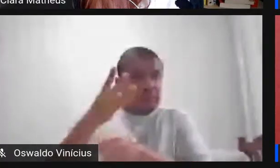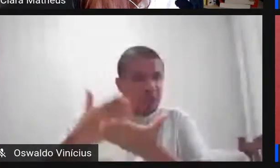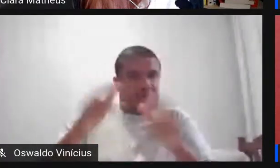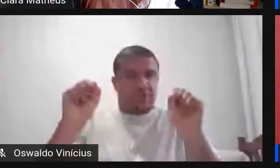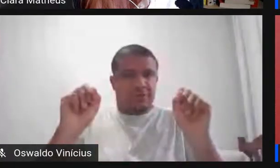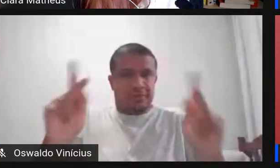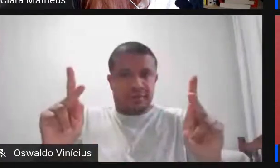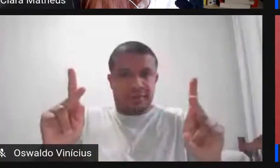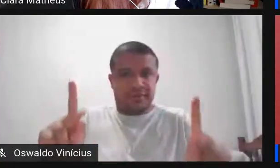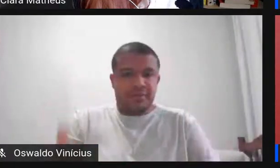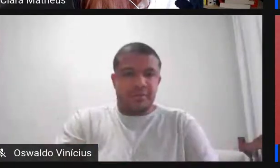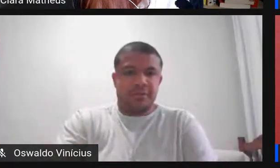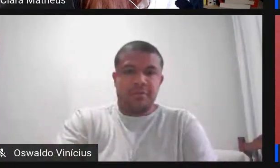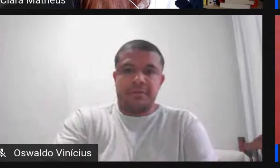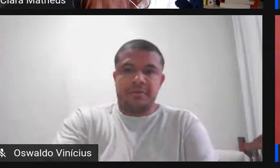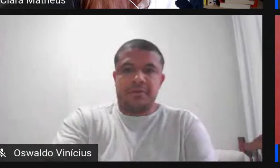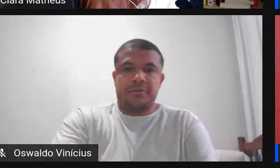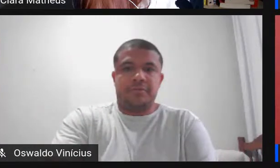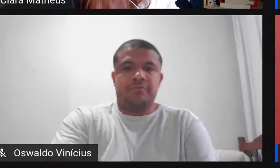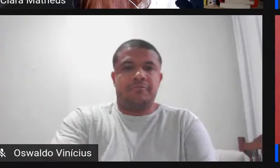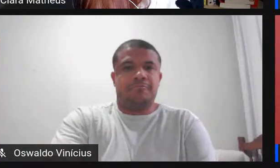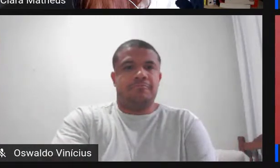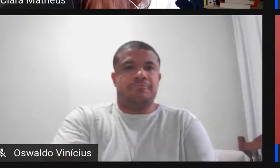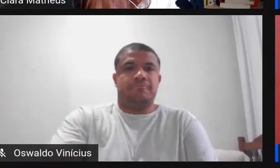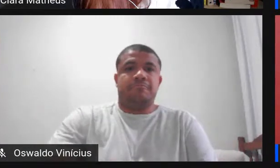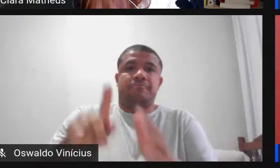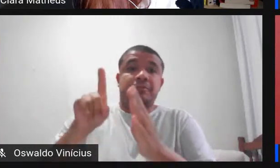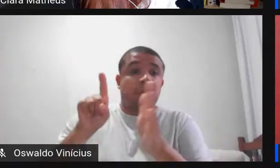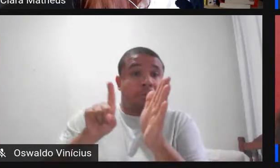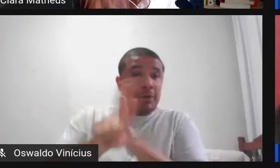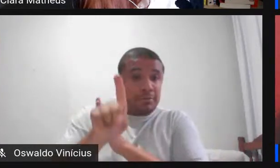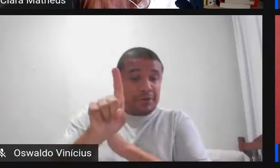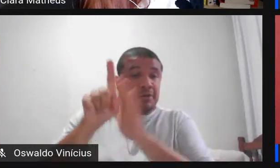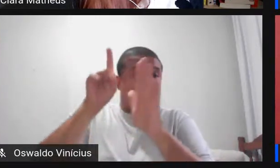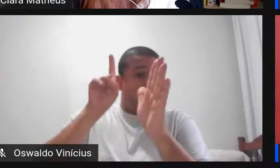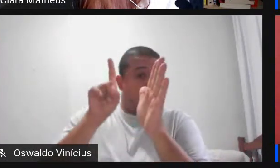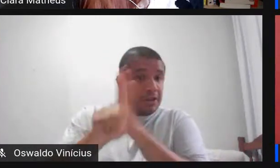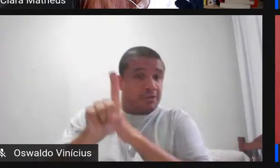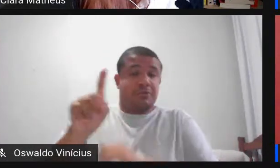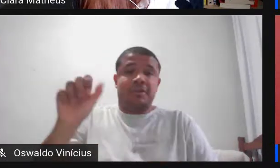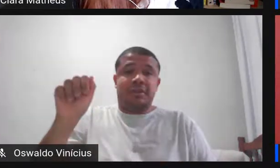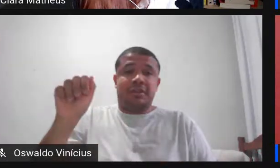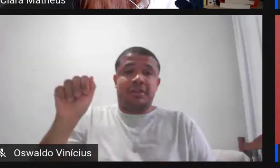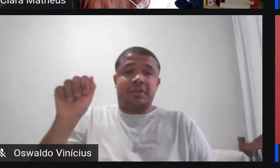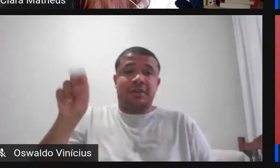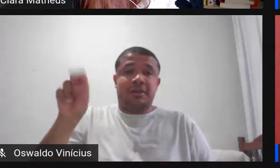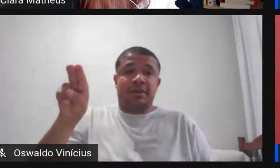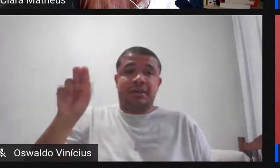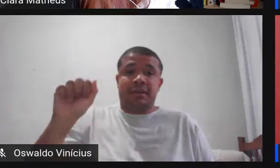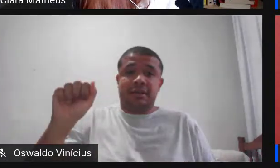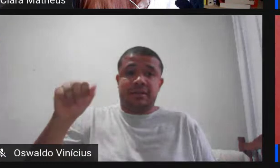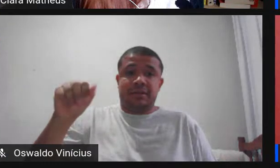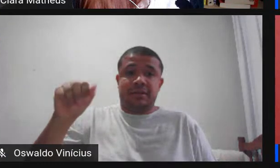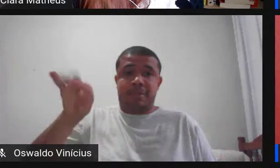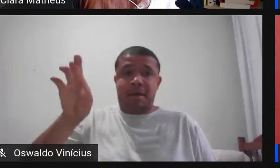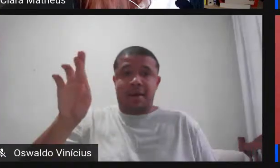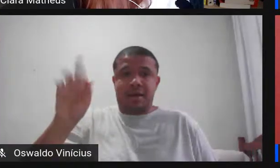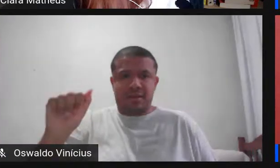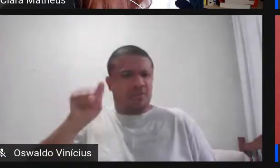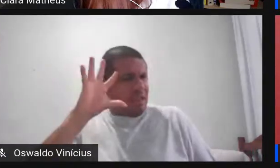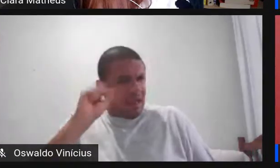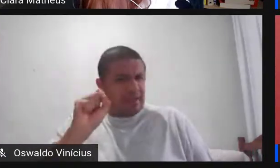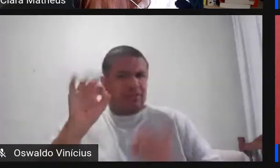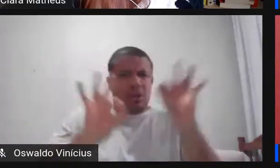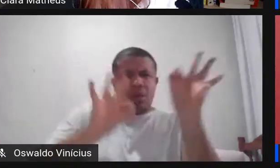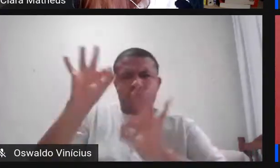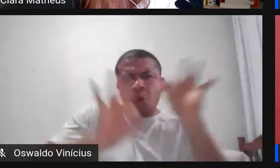pergunta da Ana Maiara vocês acham que os processos de intermedialidade